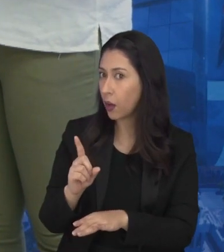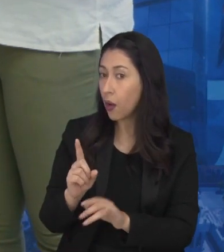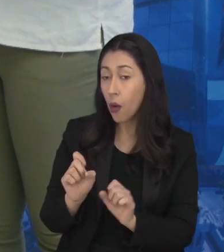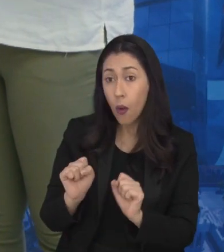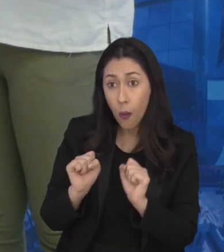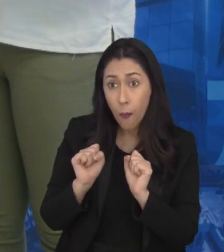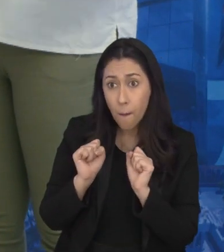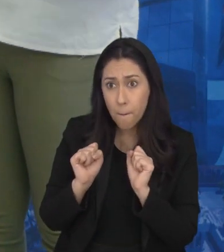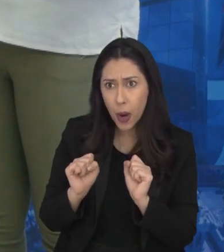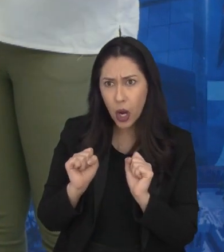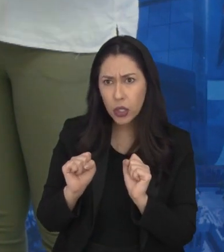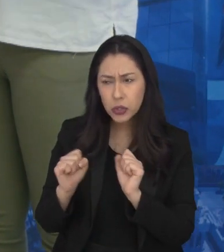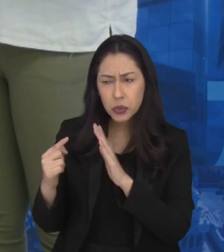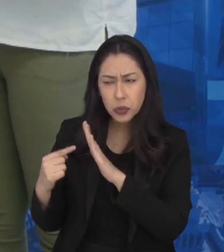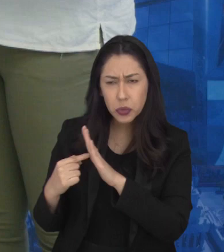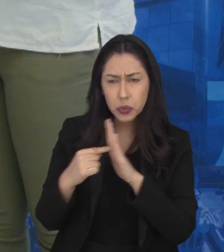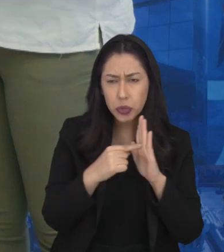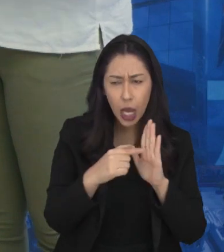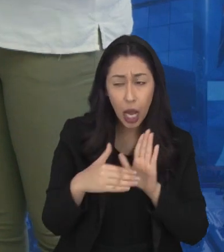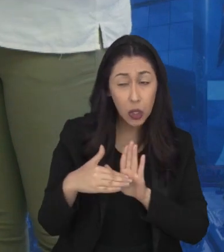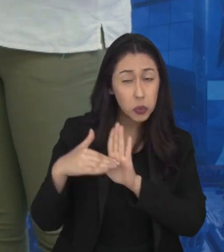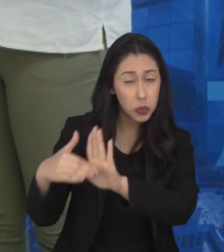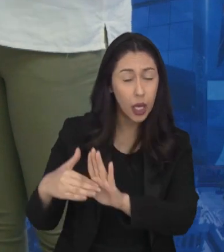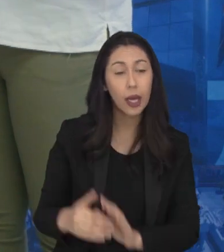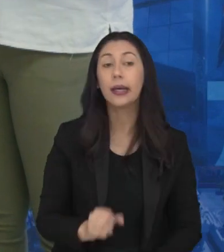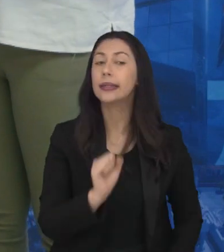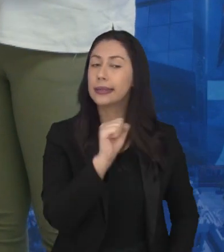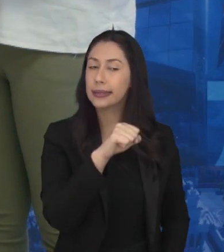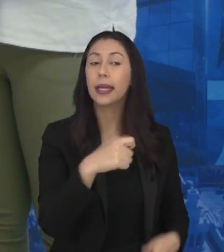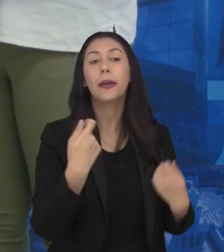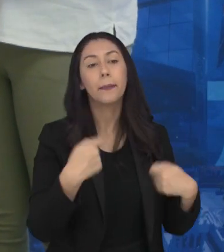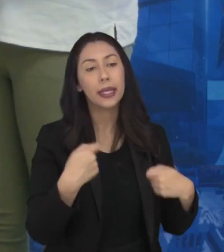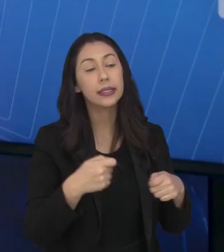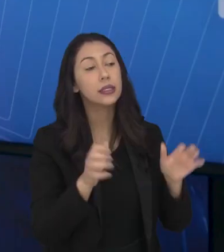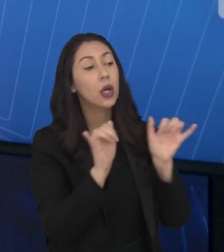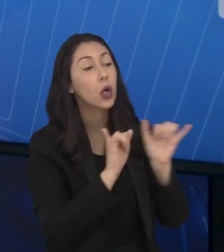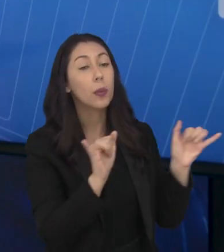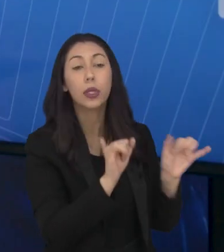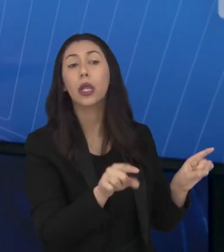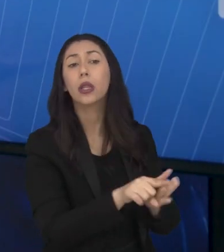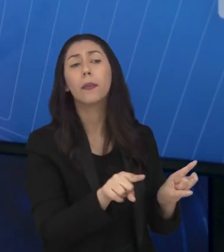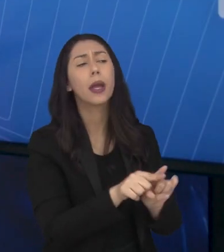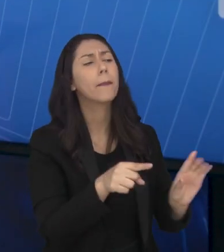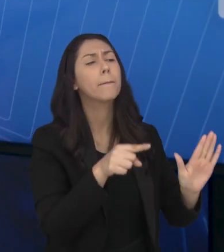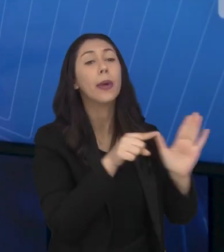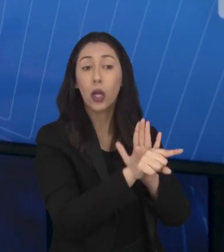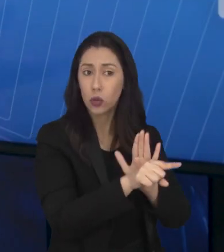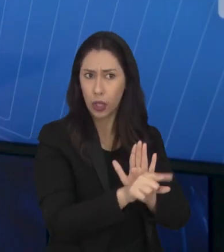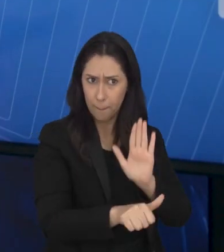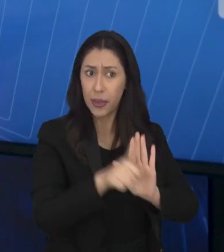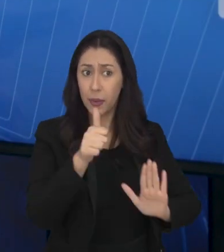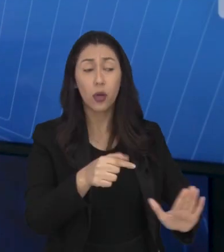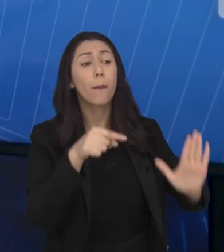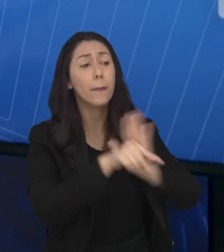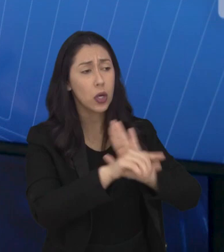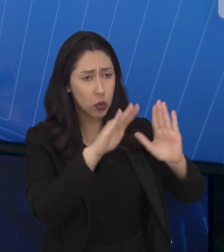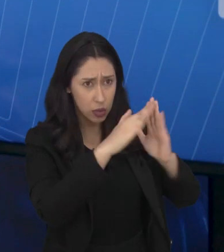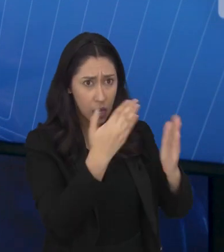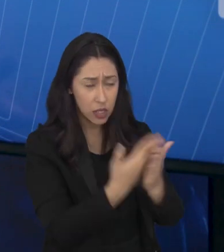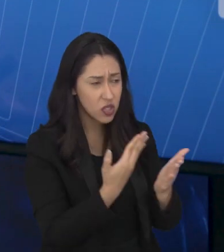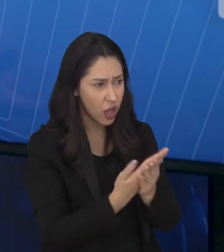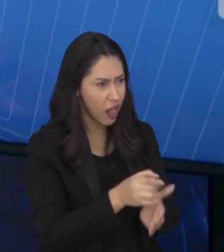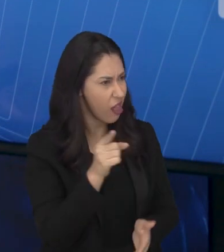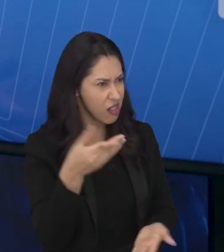de repente, buscar uma entidade que possa atuar em cima disso? Sim, deve comunicar, verificar na escola, primeiro, se ele realmente